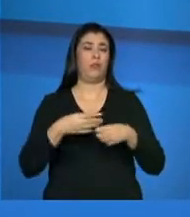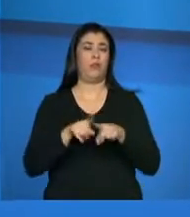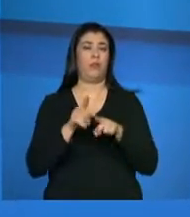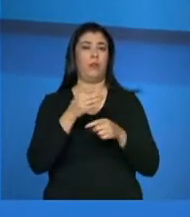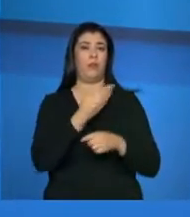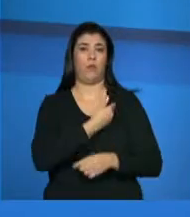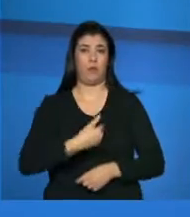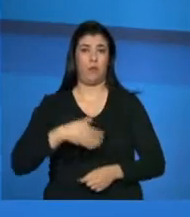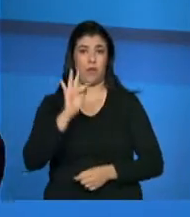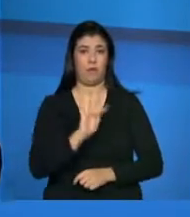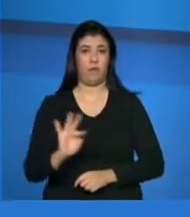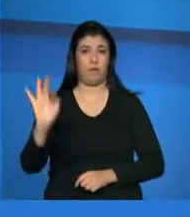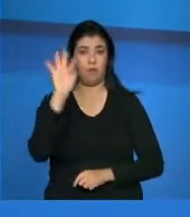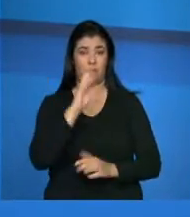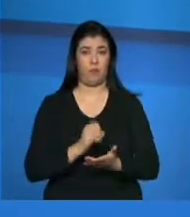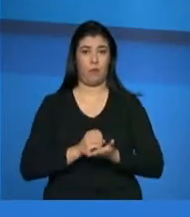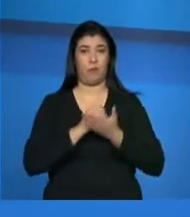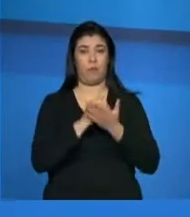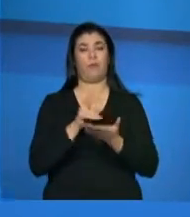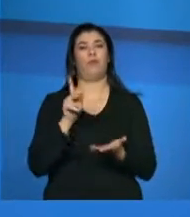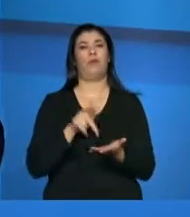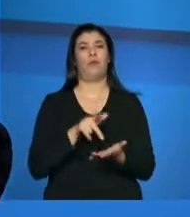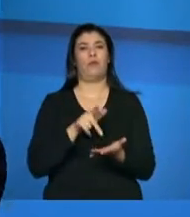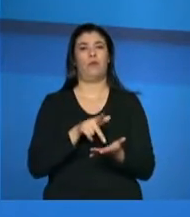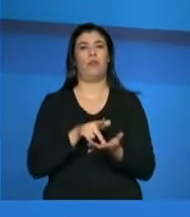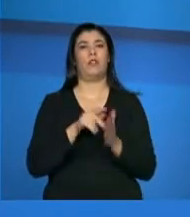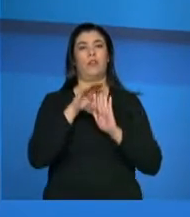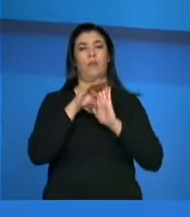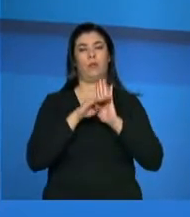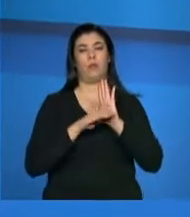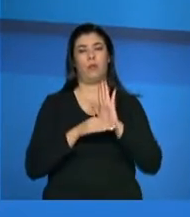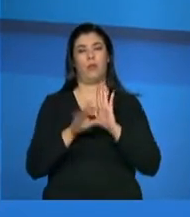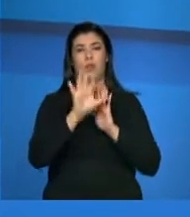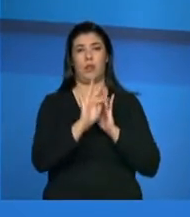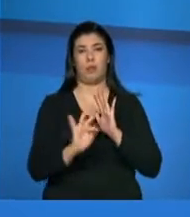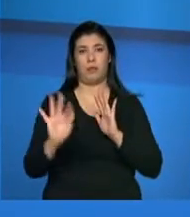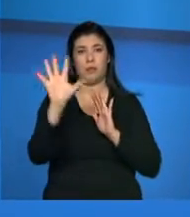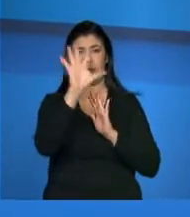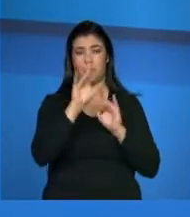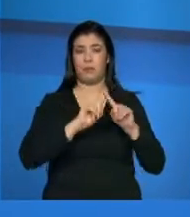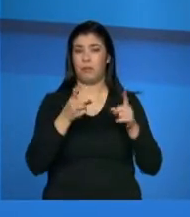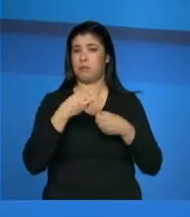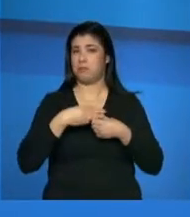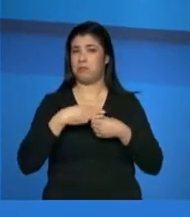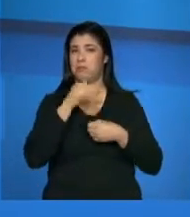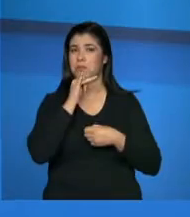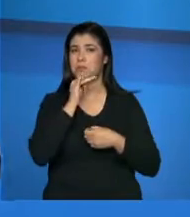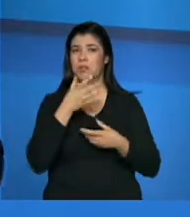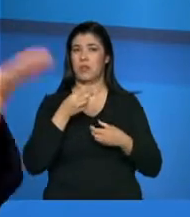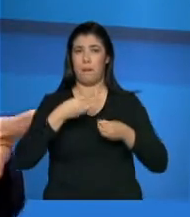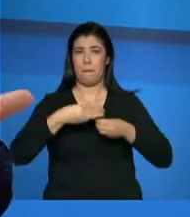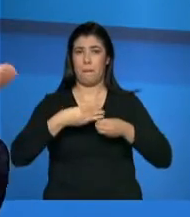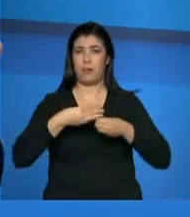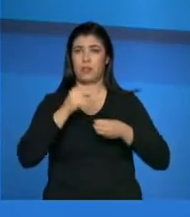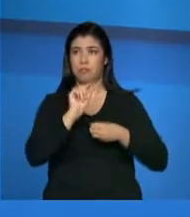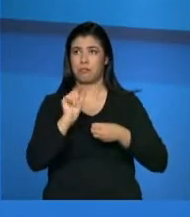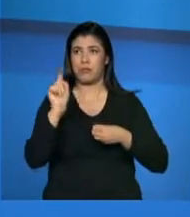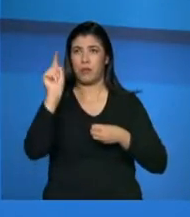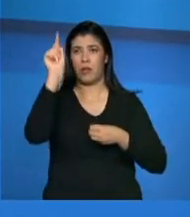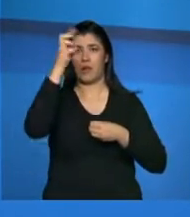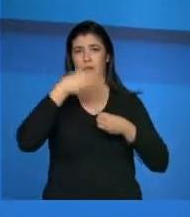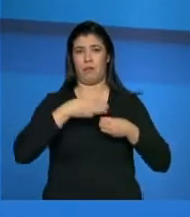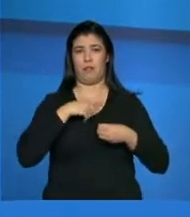mais efetivo aos programas federais. Mas, por exemplo, os municípios, eles têm programas, Vários municípios têm as suas